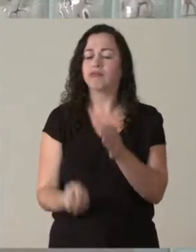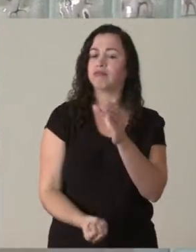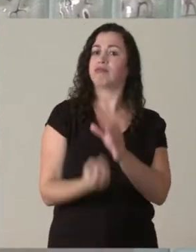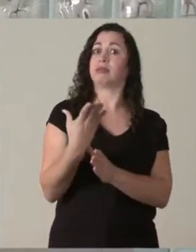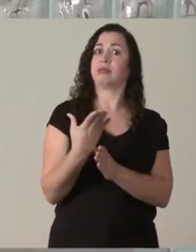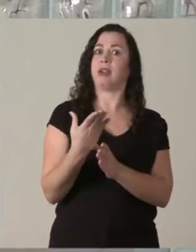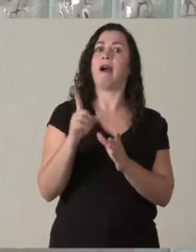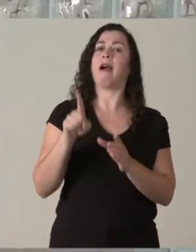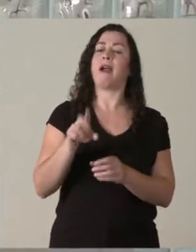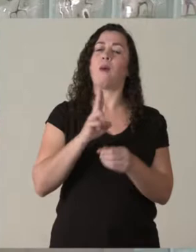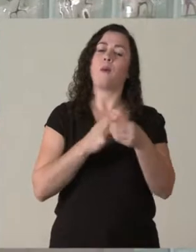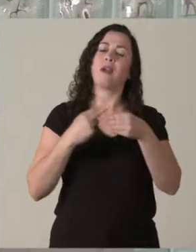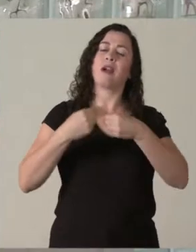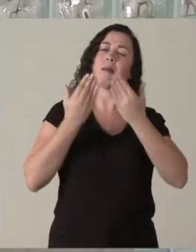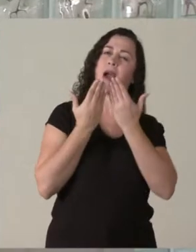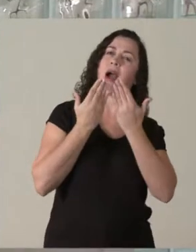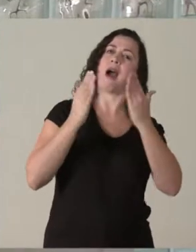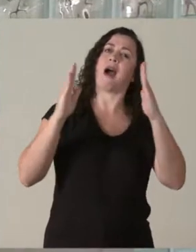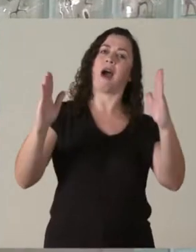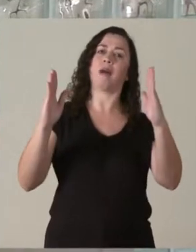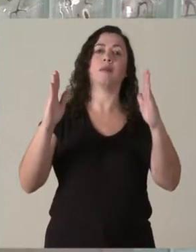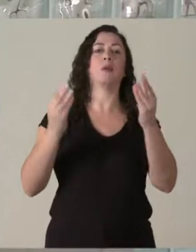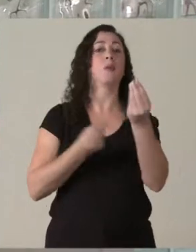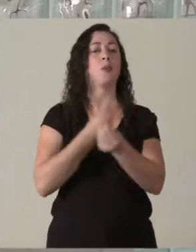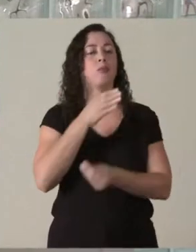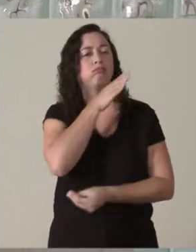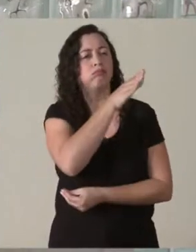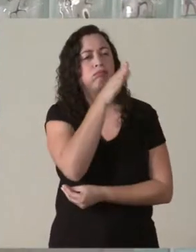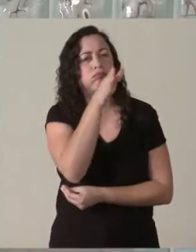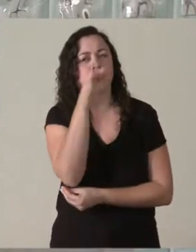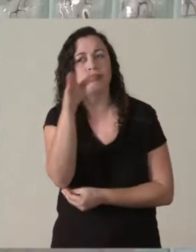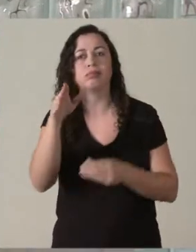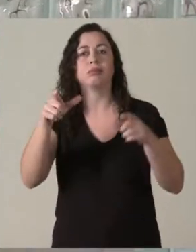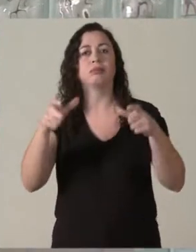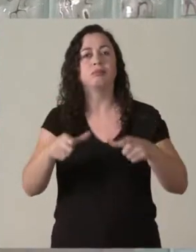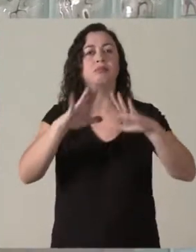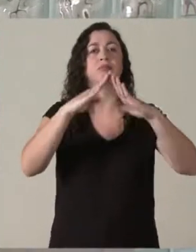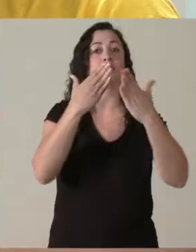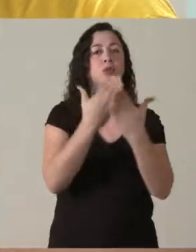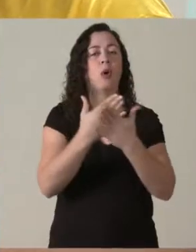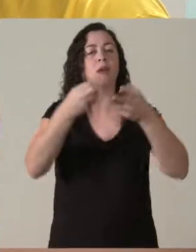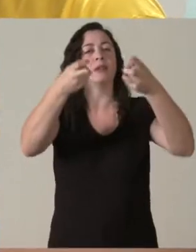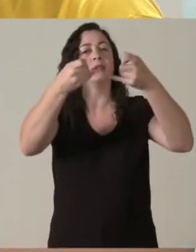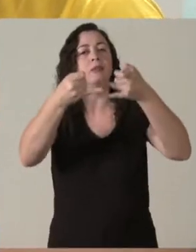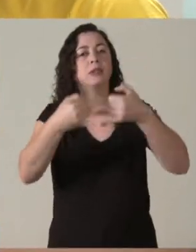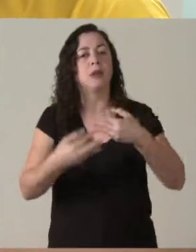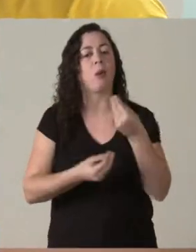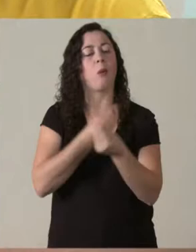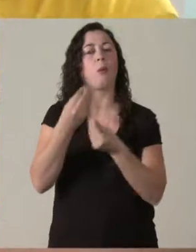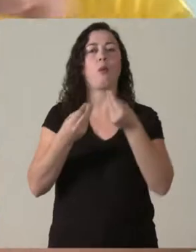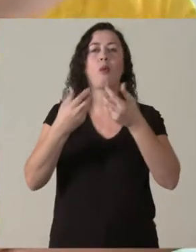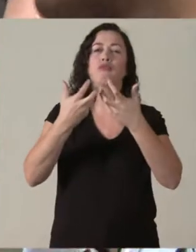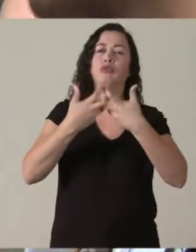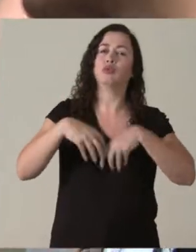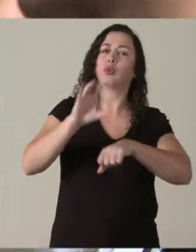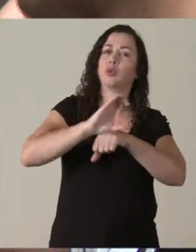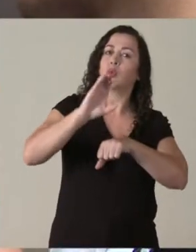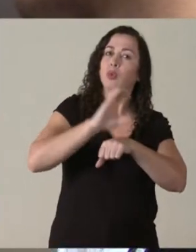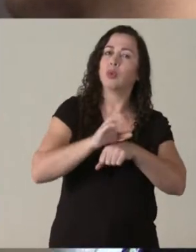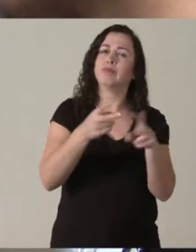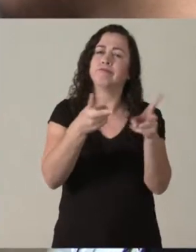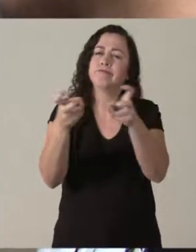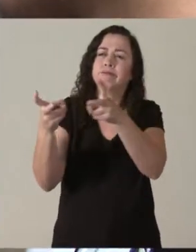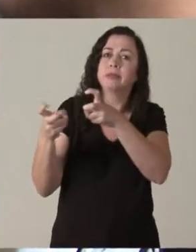fora, indo até as escolas, para dar explicações a respeito, então, dos cursos, segundo o interesse das escolas. Uma